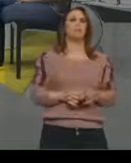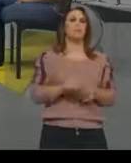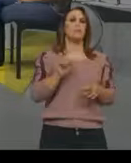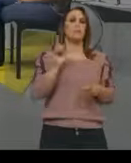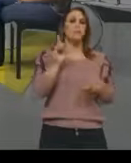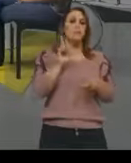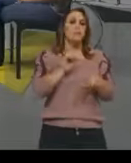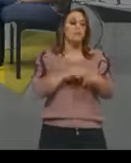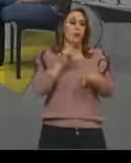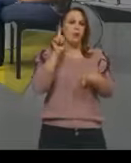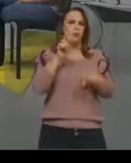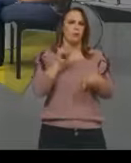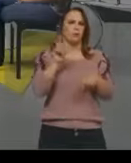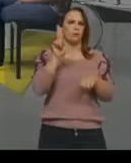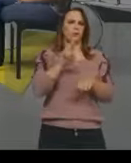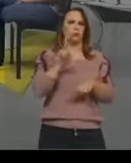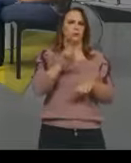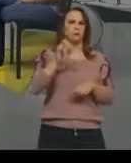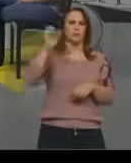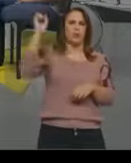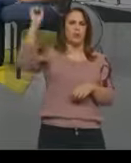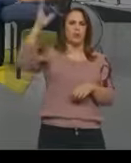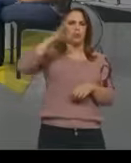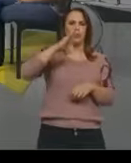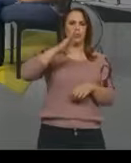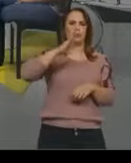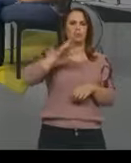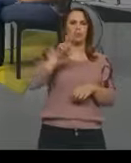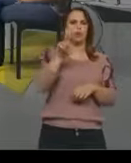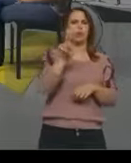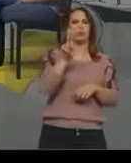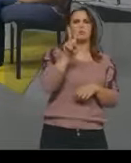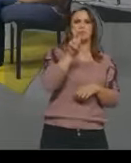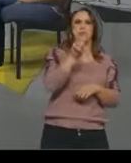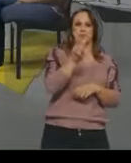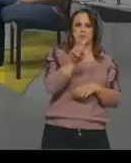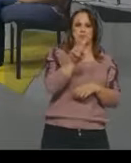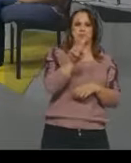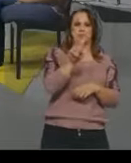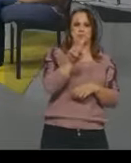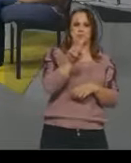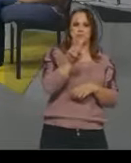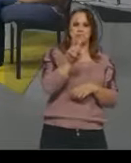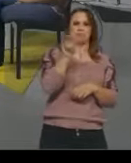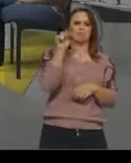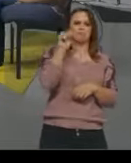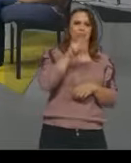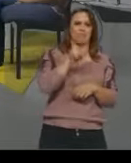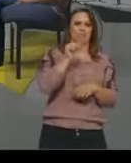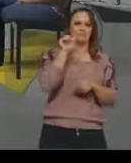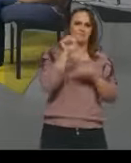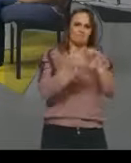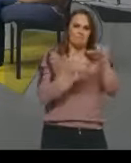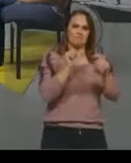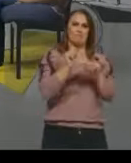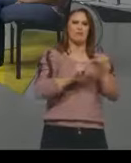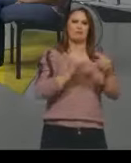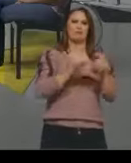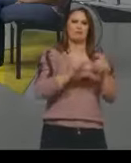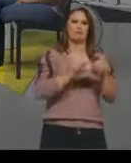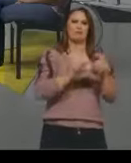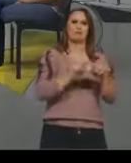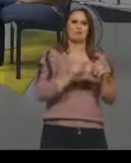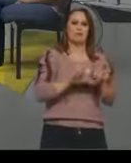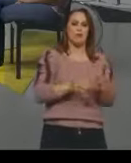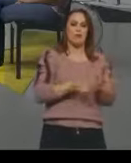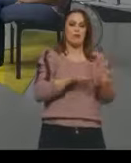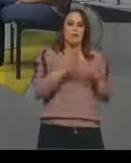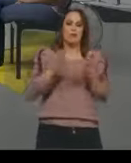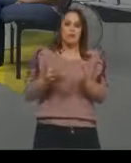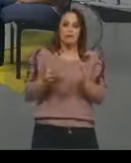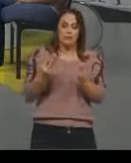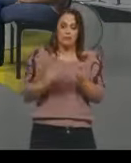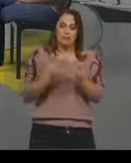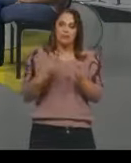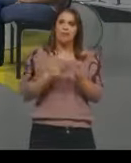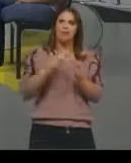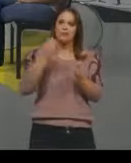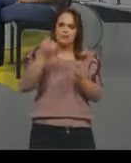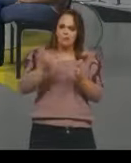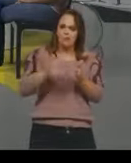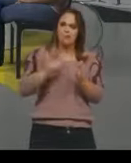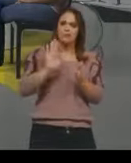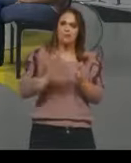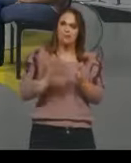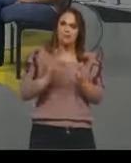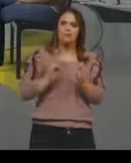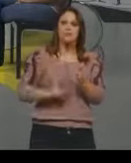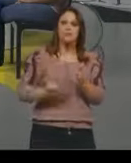ela sofre uma reflexão a gente falou um pouco sobre isso nas aulas de física no ciclo 3 quando você tem incidência de alguma radiação